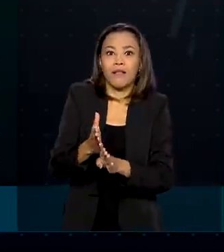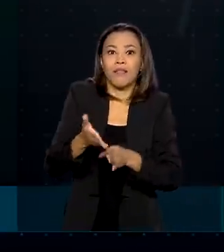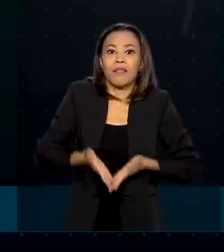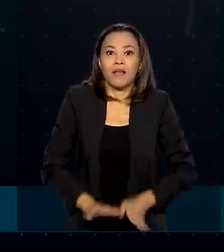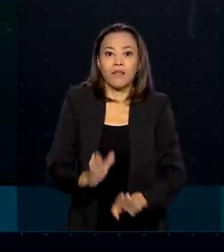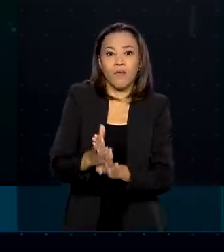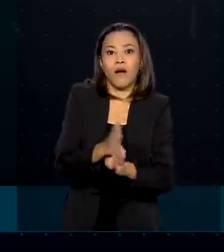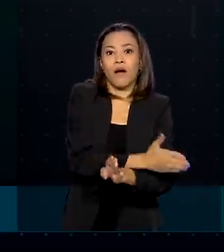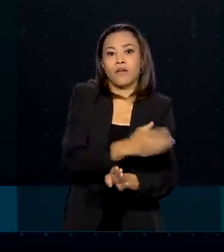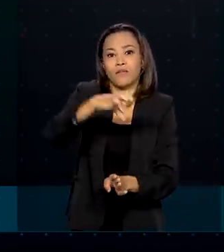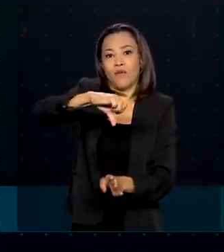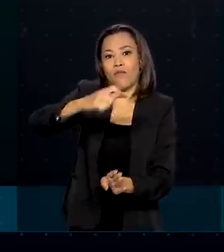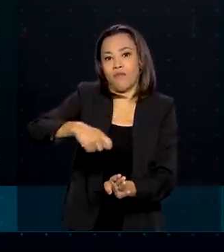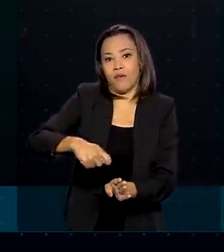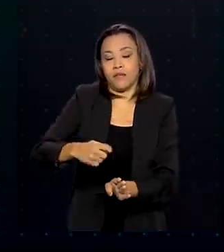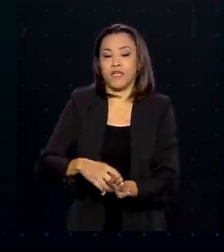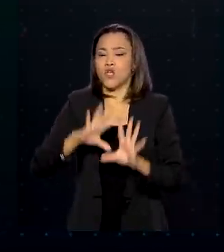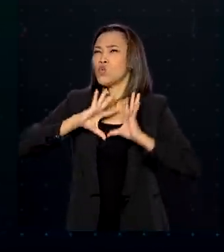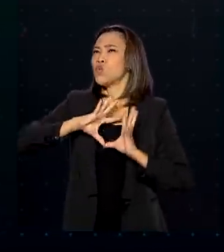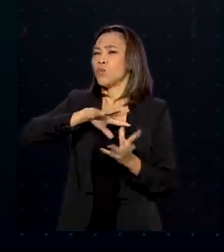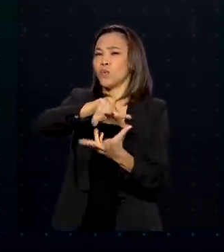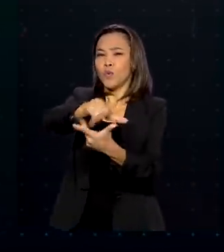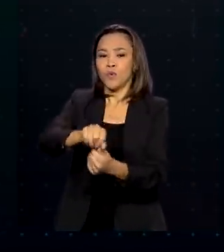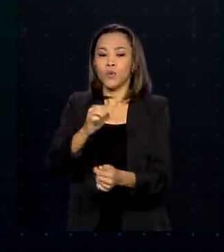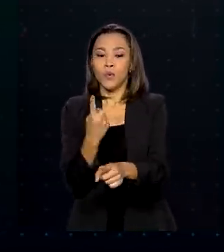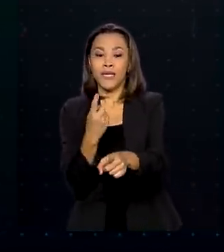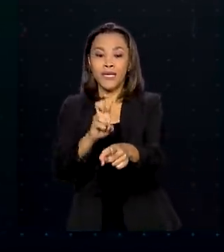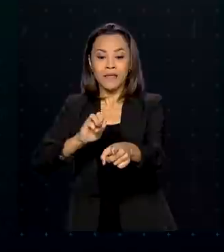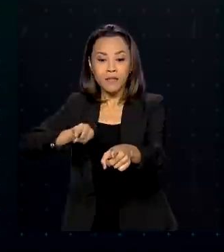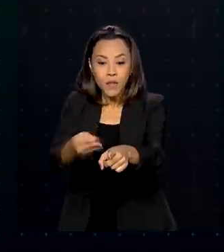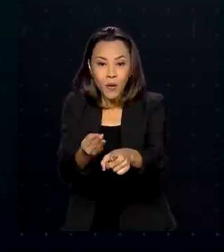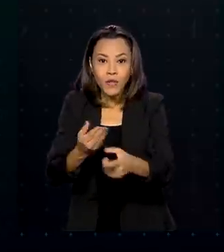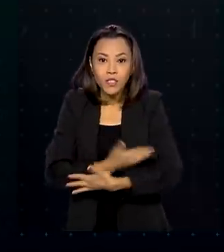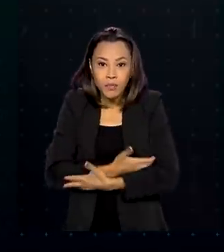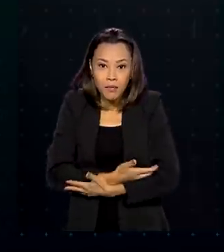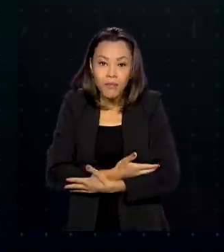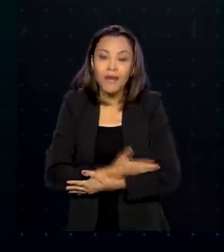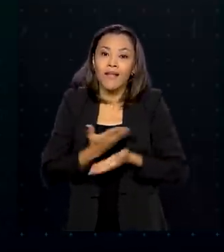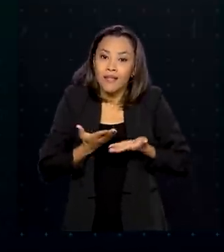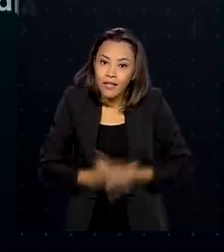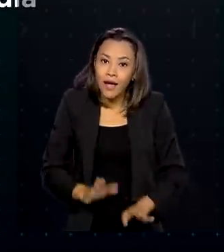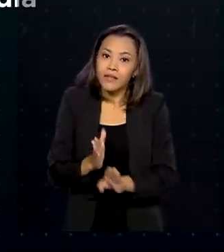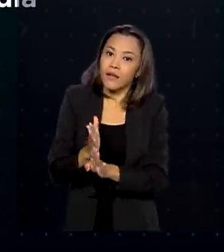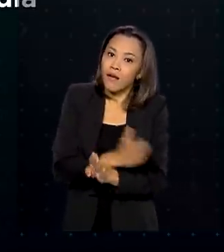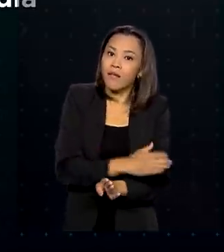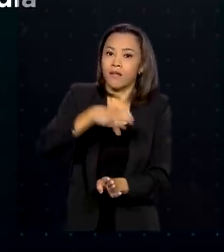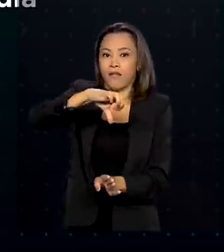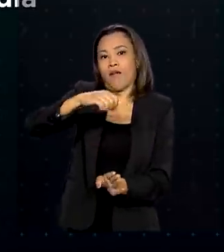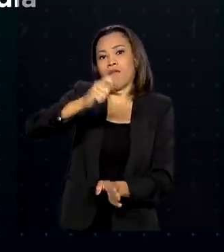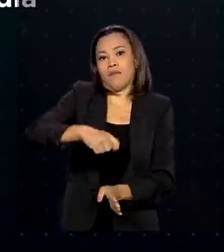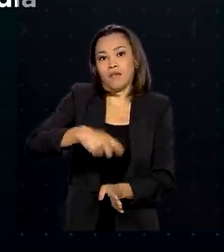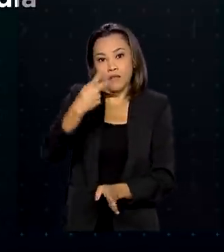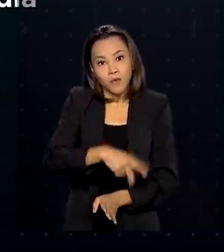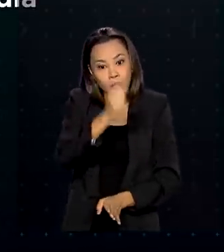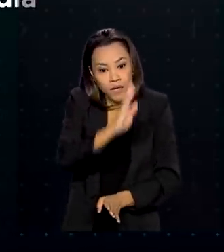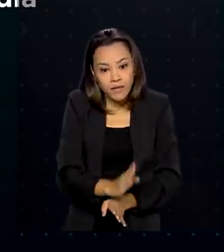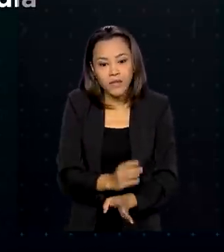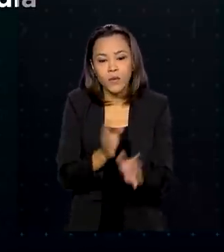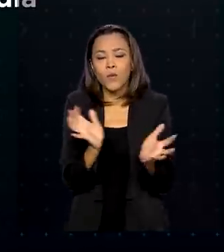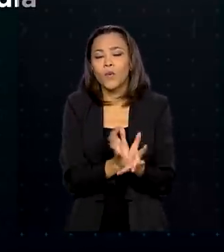Em todo o mundo, 15 milhões de crianças nascem prematuras todo ano. No Brasil, em média, são